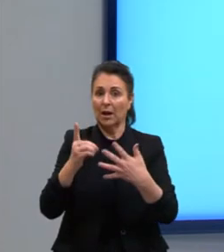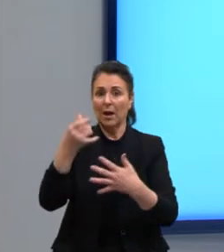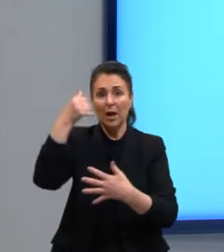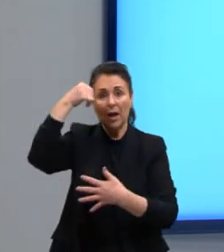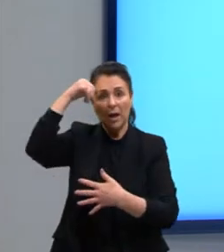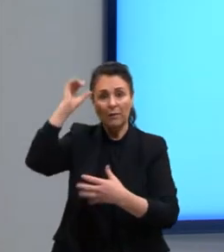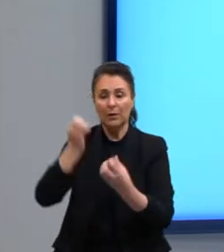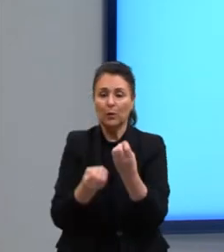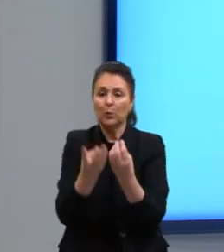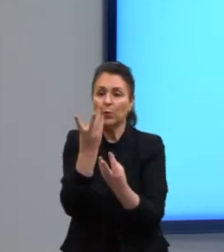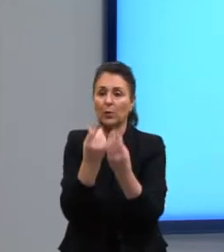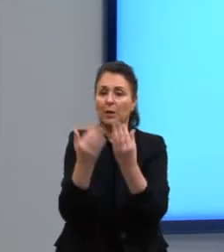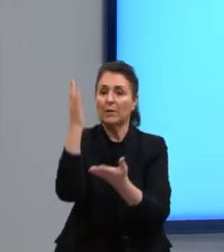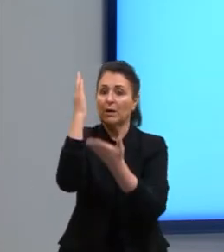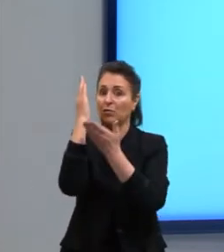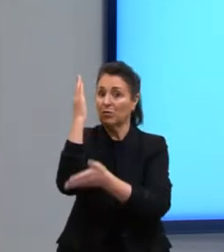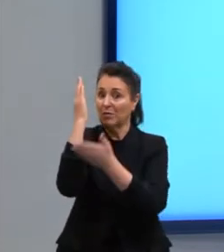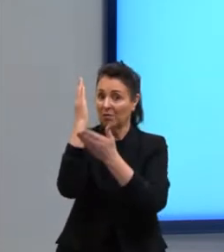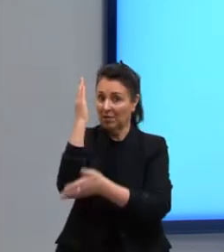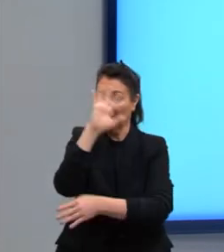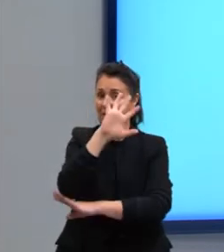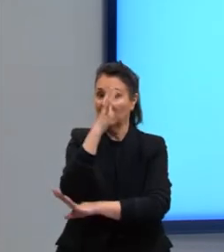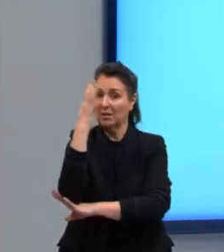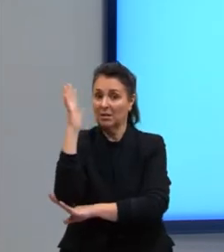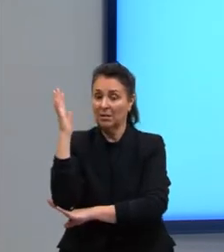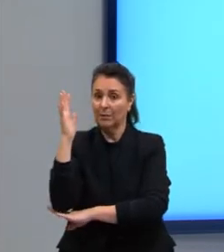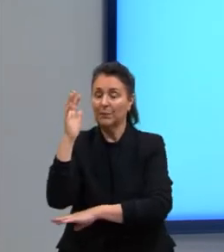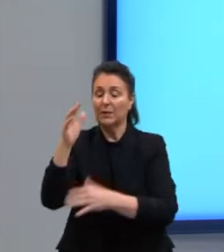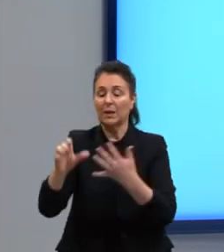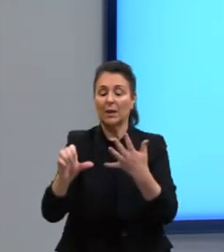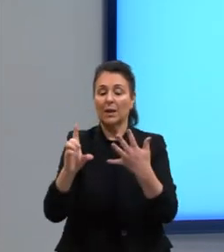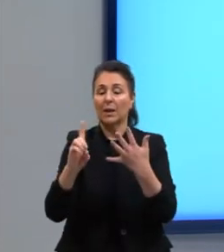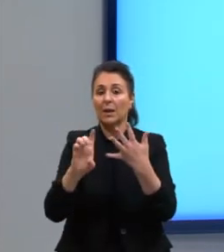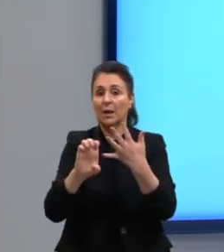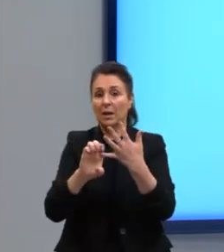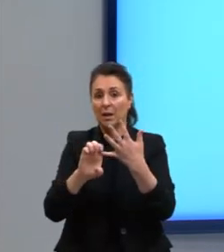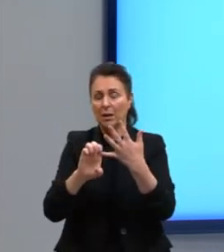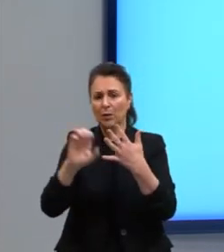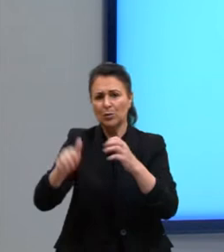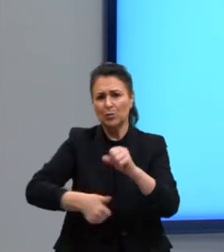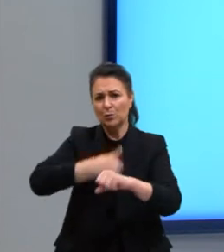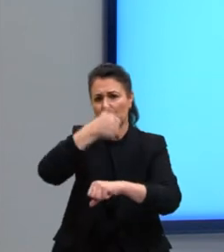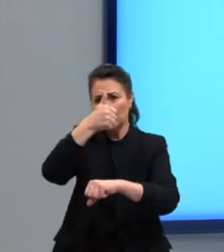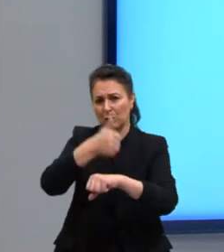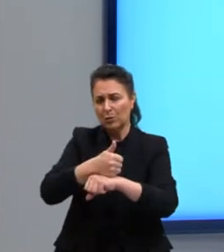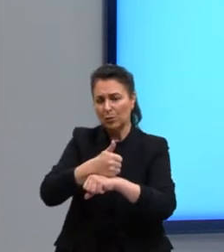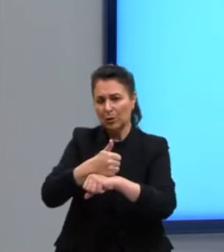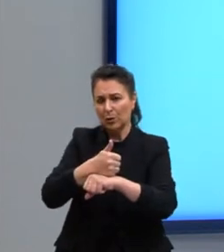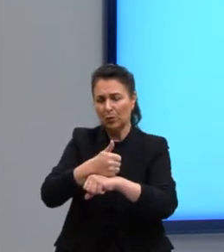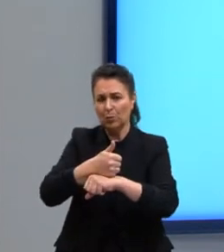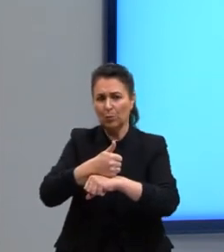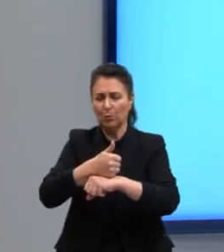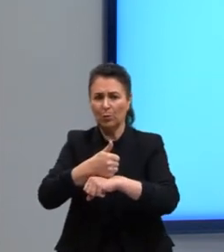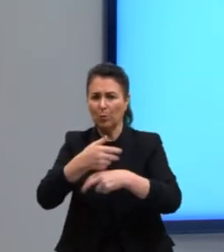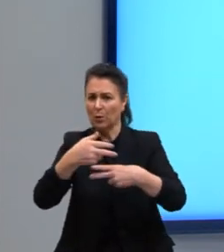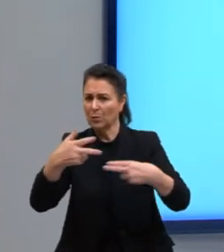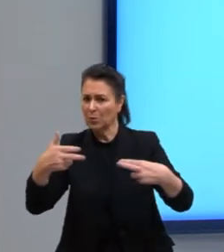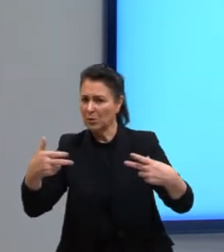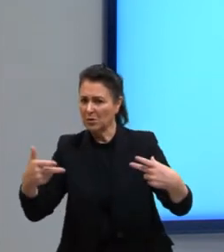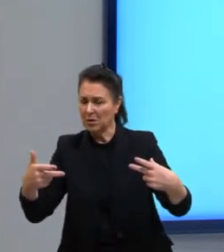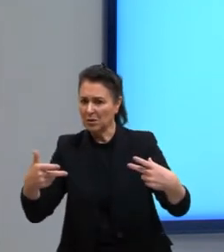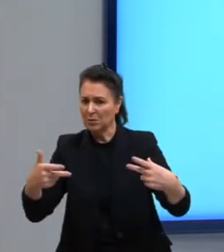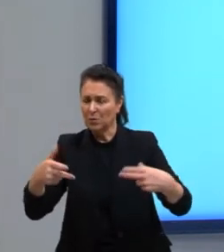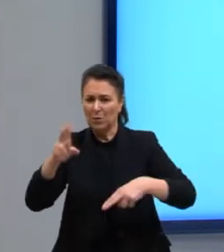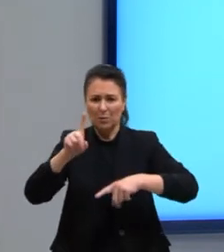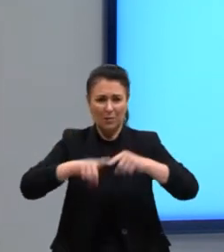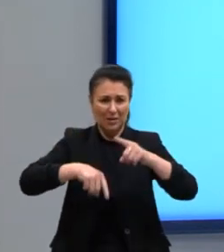ideárias de floresta. E, substituindo a madeira de bens duráveis por materiais alternativos. Então,